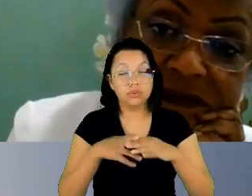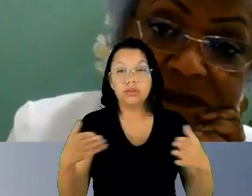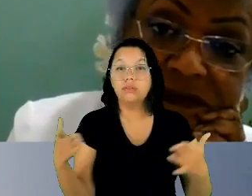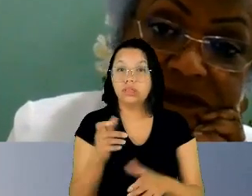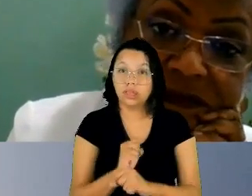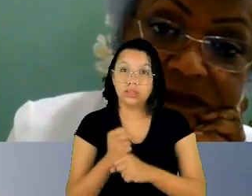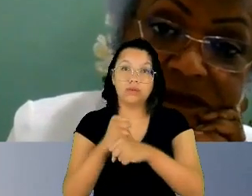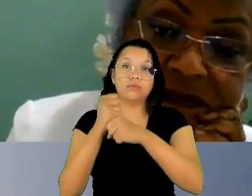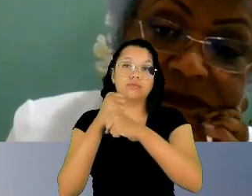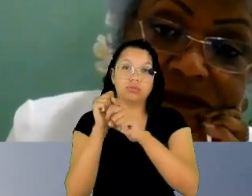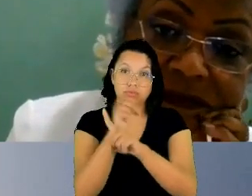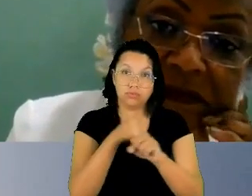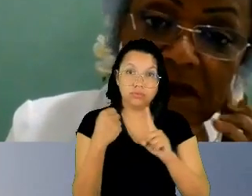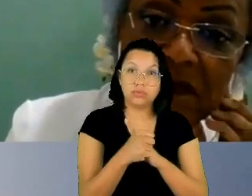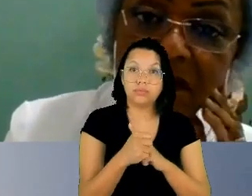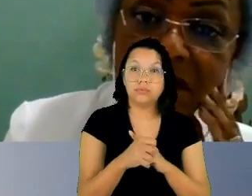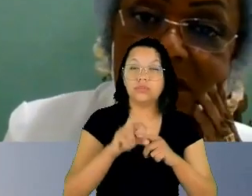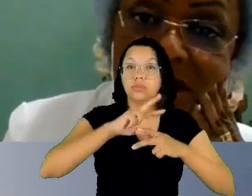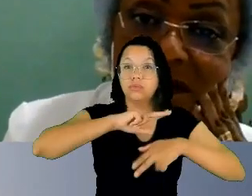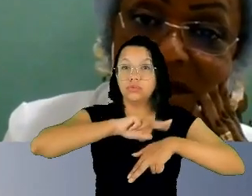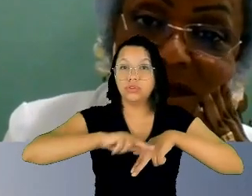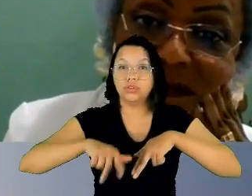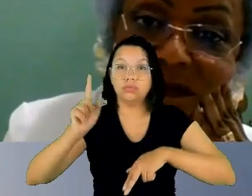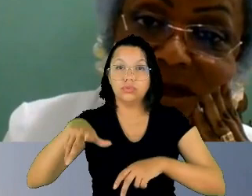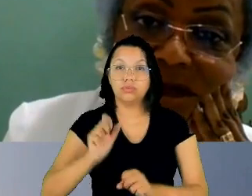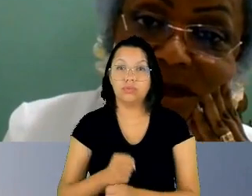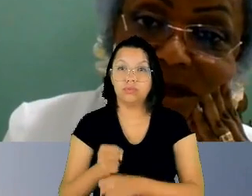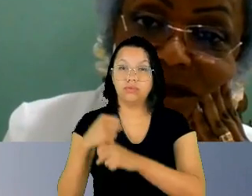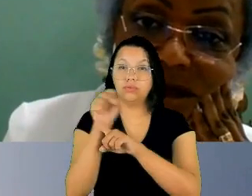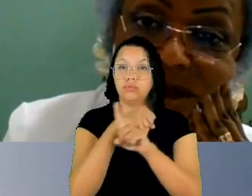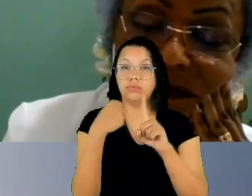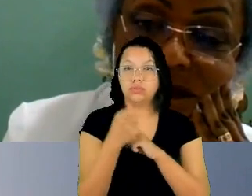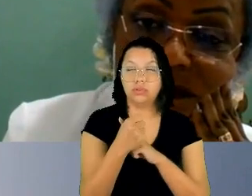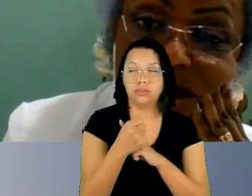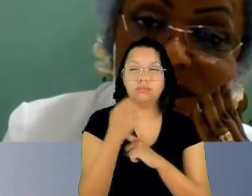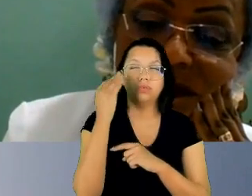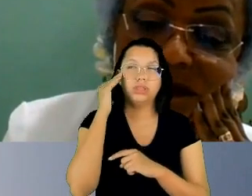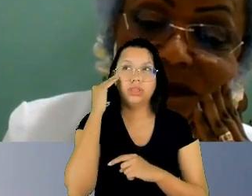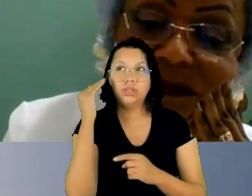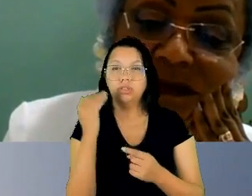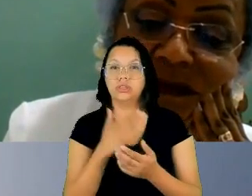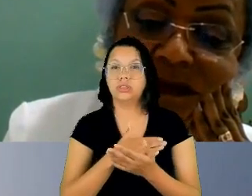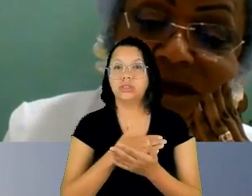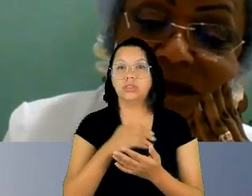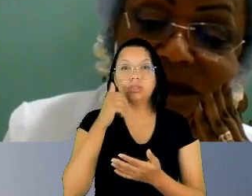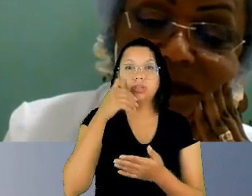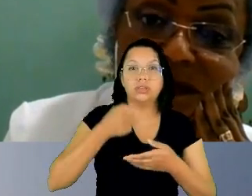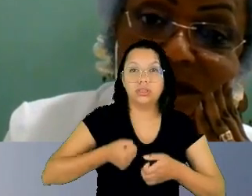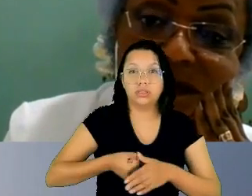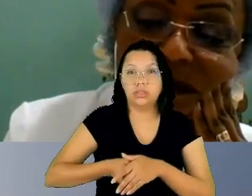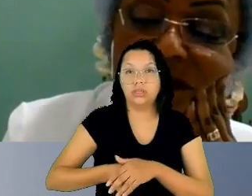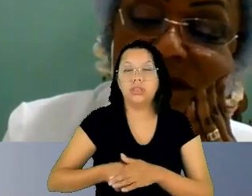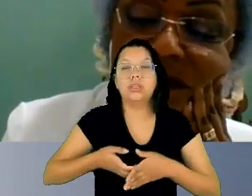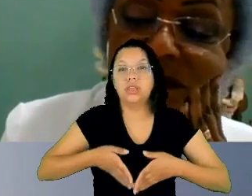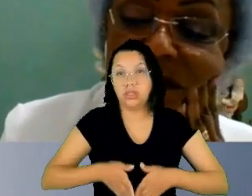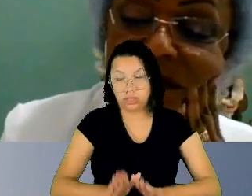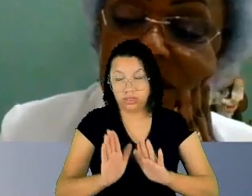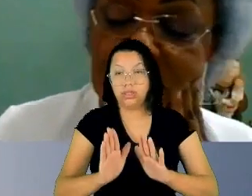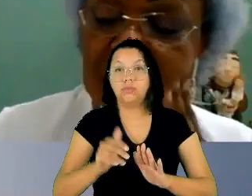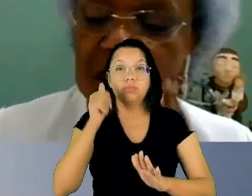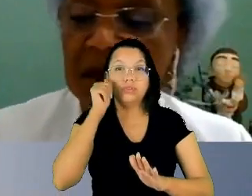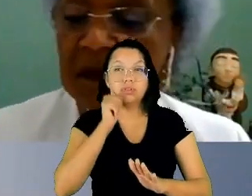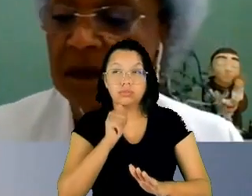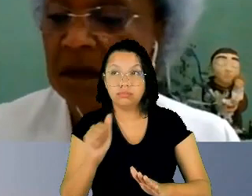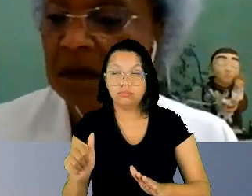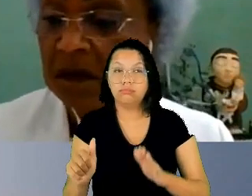construção social parte da ideia de que aqueles nascidos do sexo feminino e do sexo masculino se atribuem expectativas de comportamento